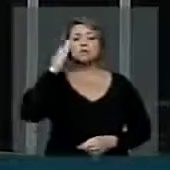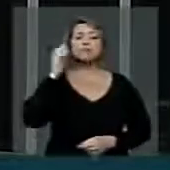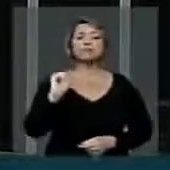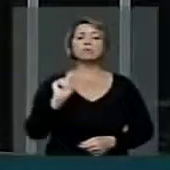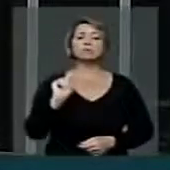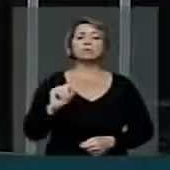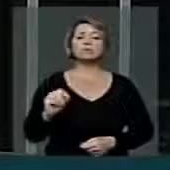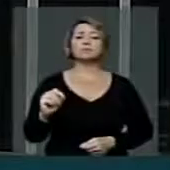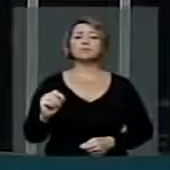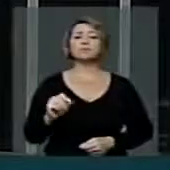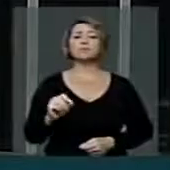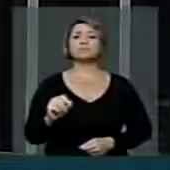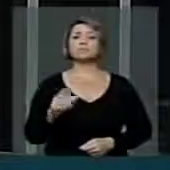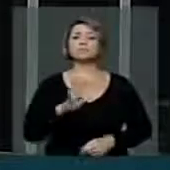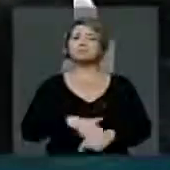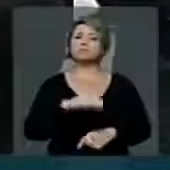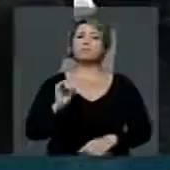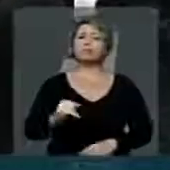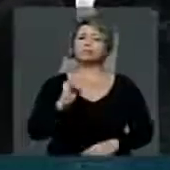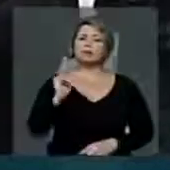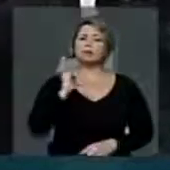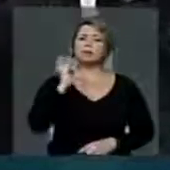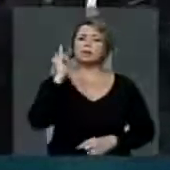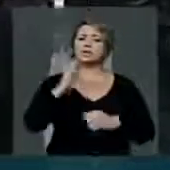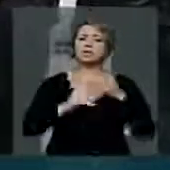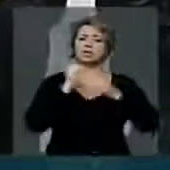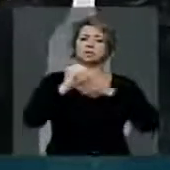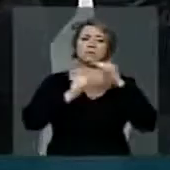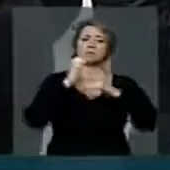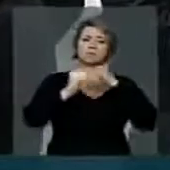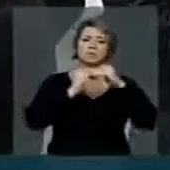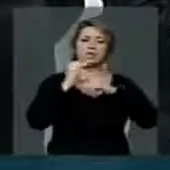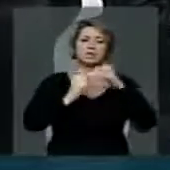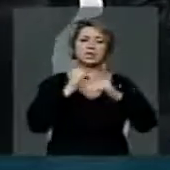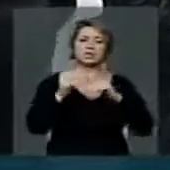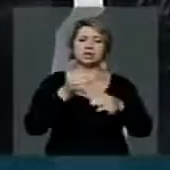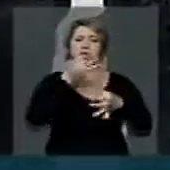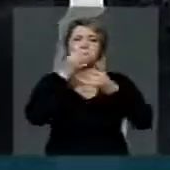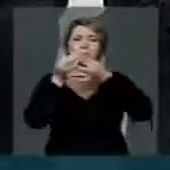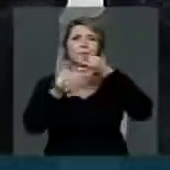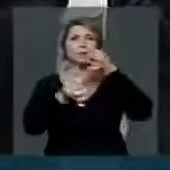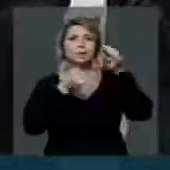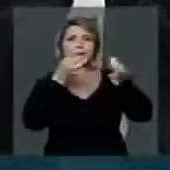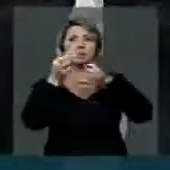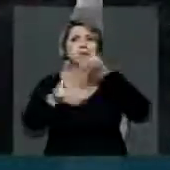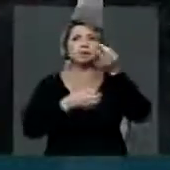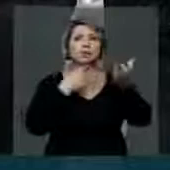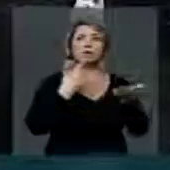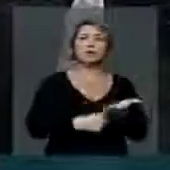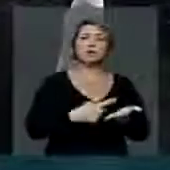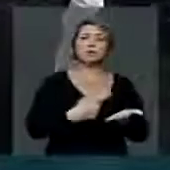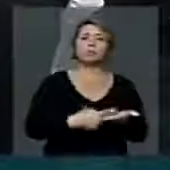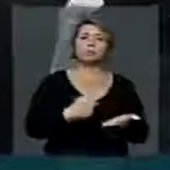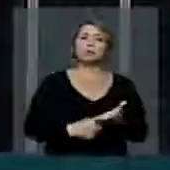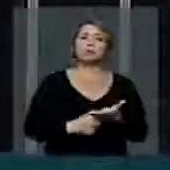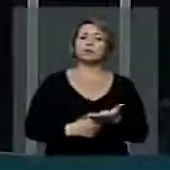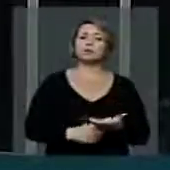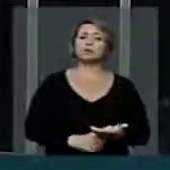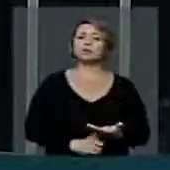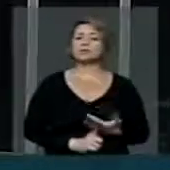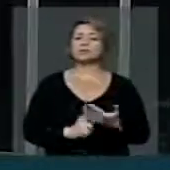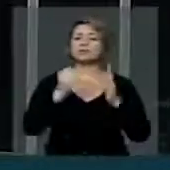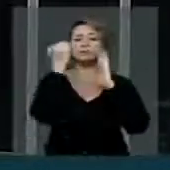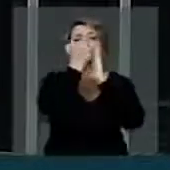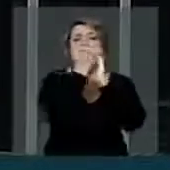significa um importante avanço por abrir perspectivas e compromissos relacionados a